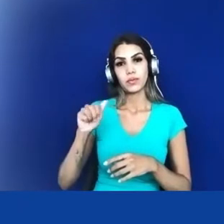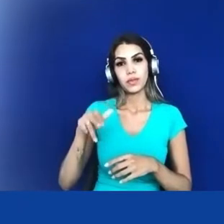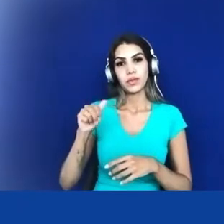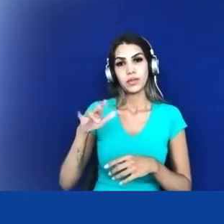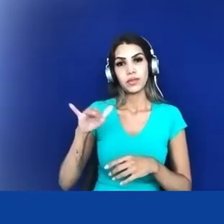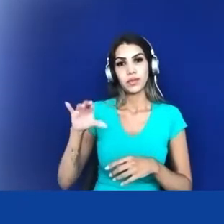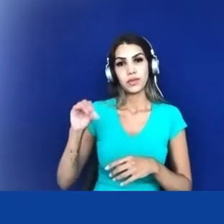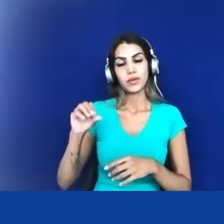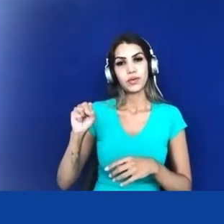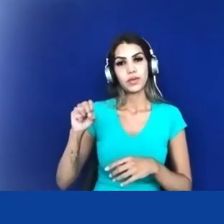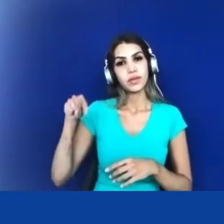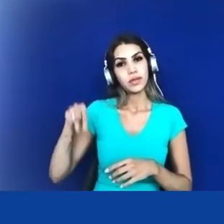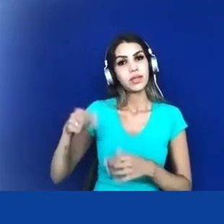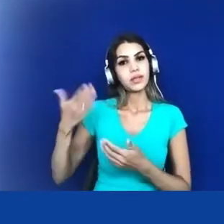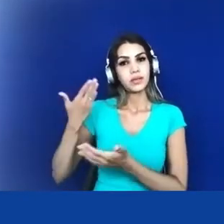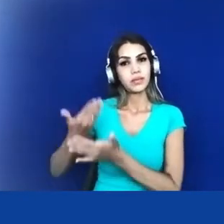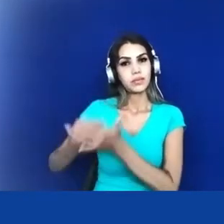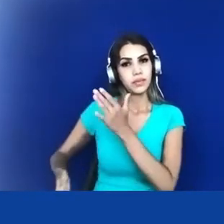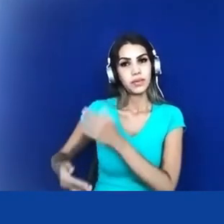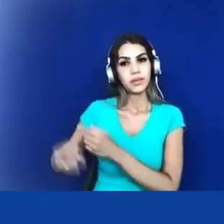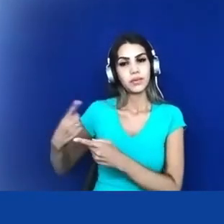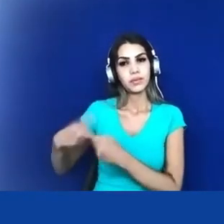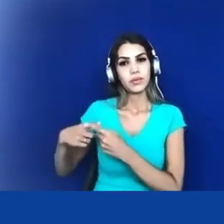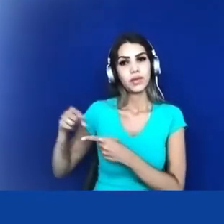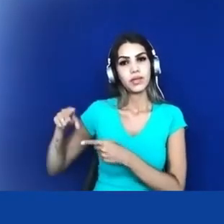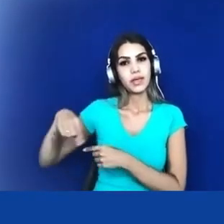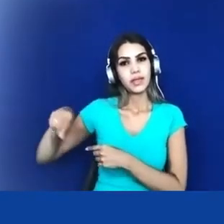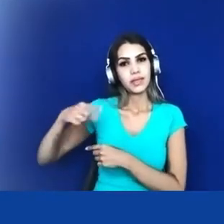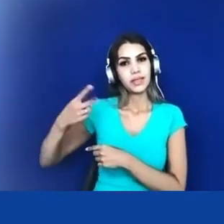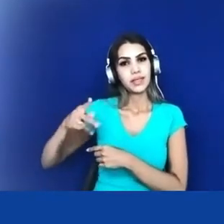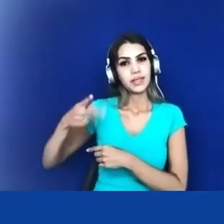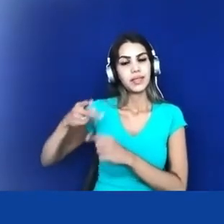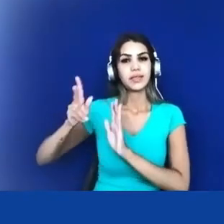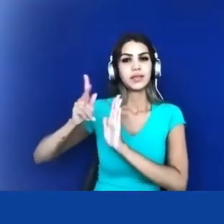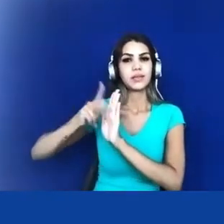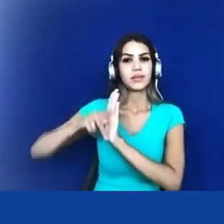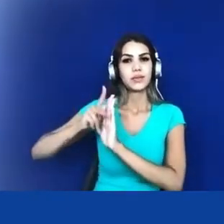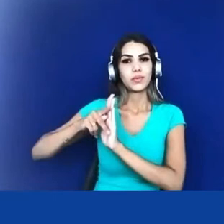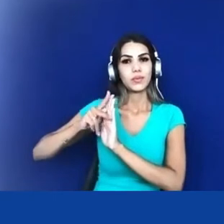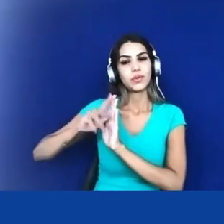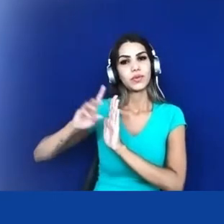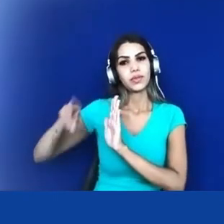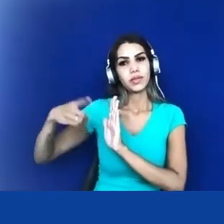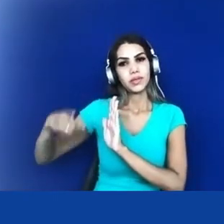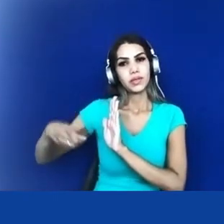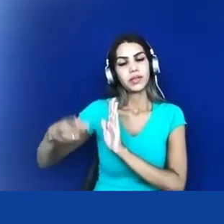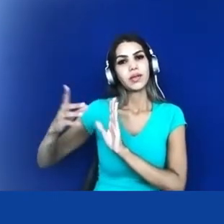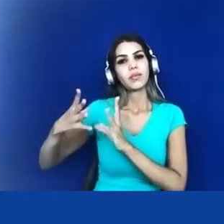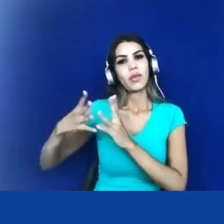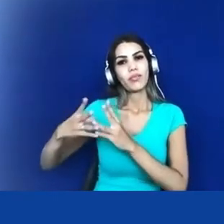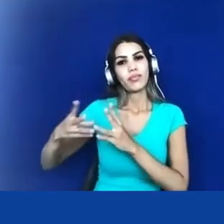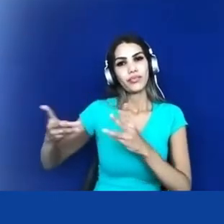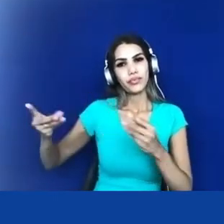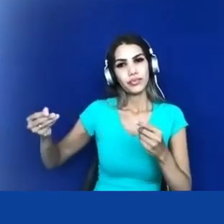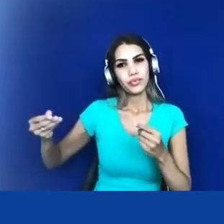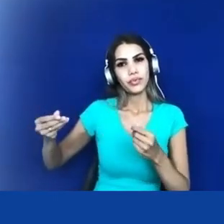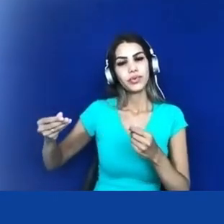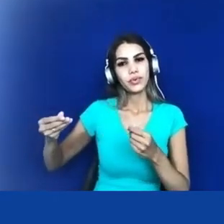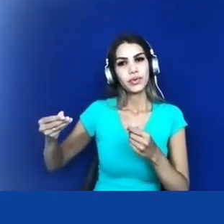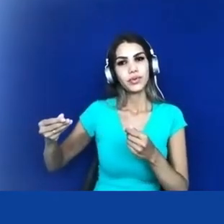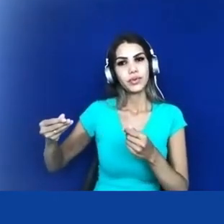eles tiveram o seu projeto depois deslegitimados pelos próprios